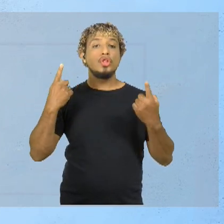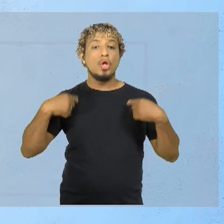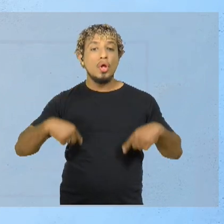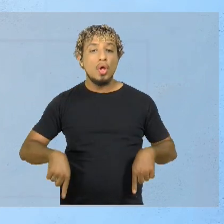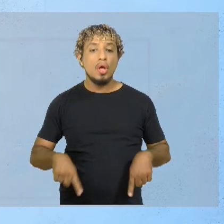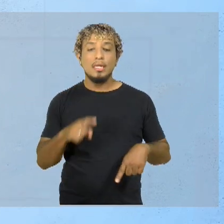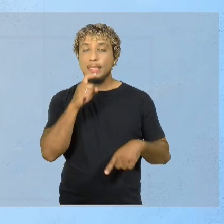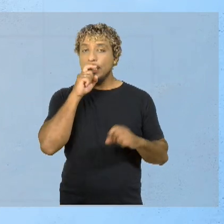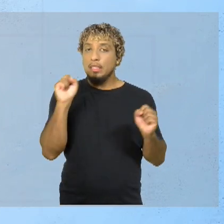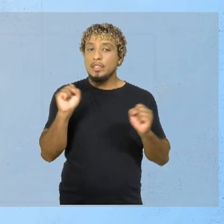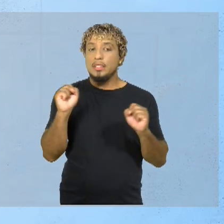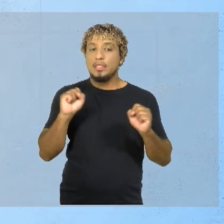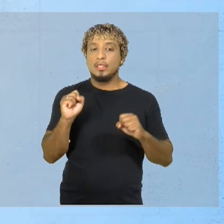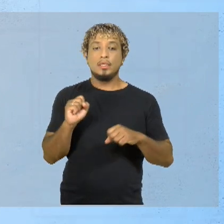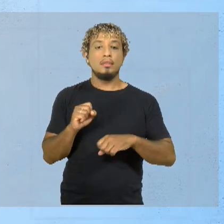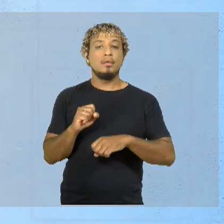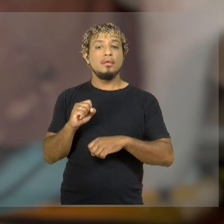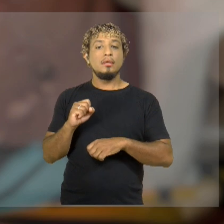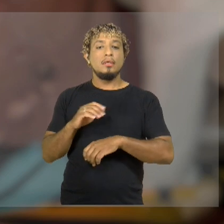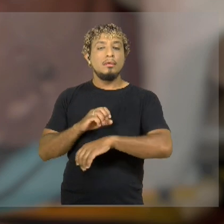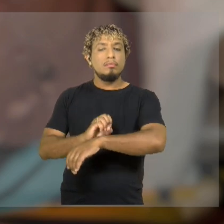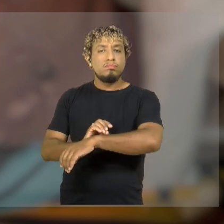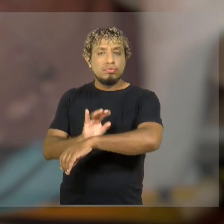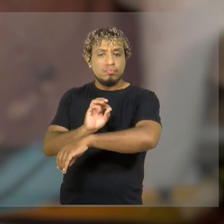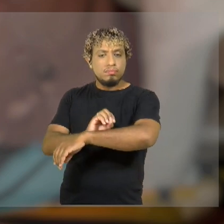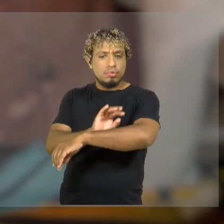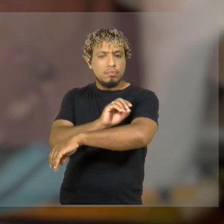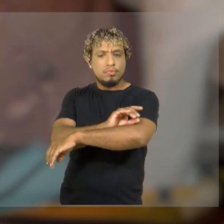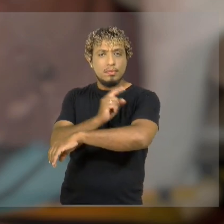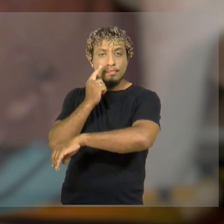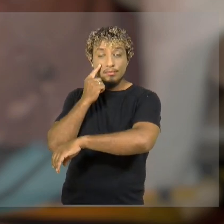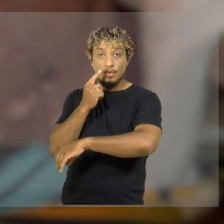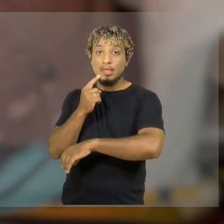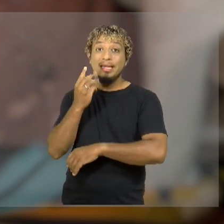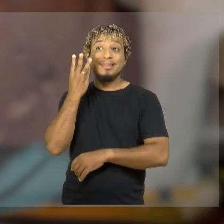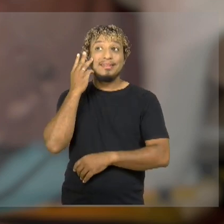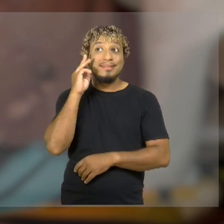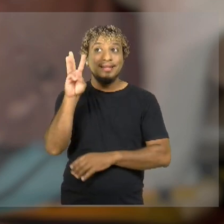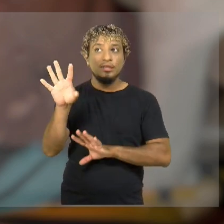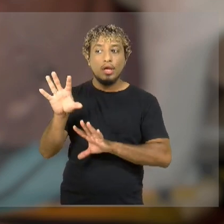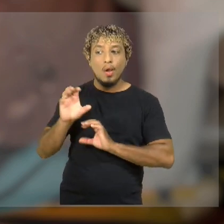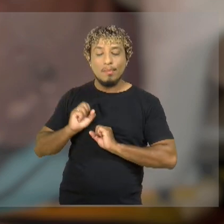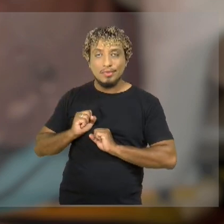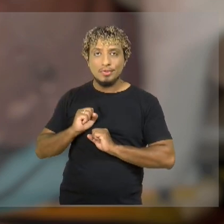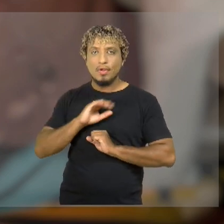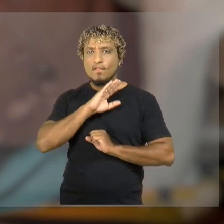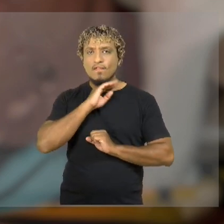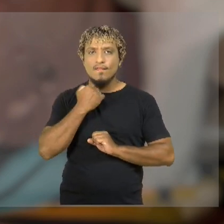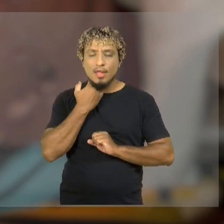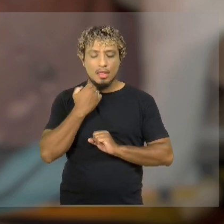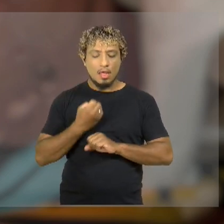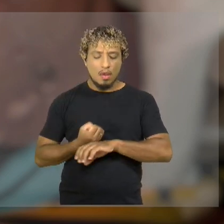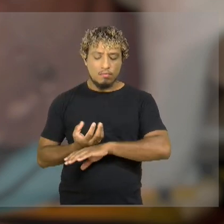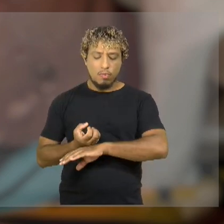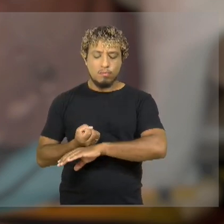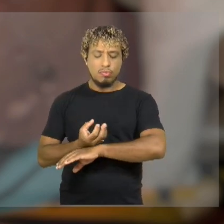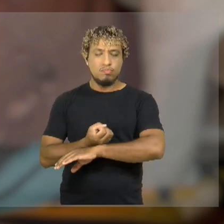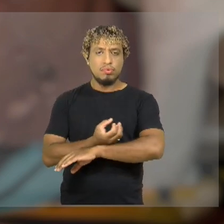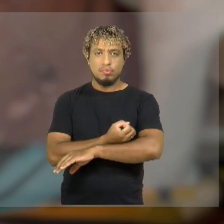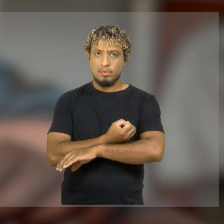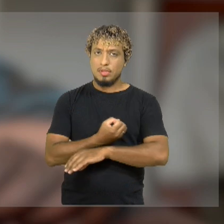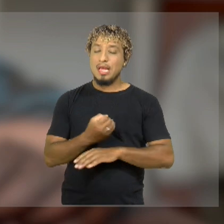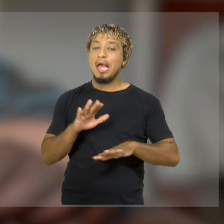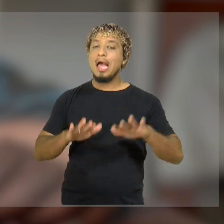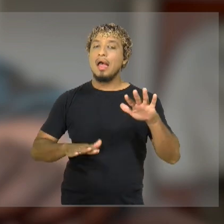fraqueza, erupções ou lesões na pele, que aparece de um a três dias após o início da febre. A maioria dos casos